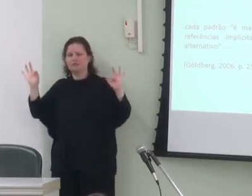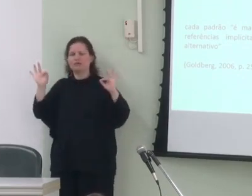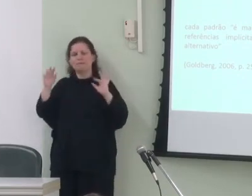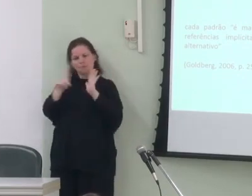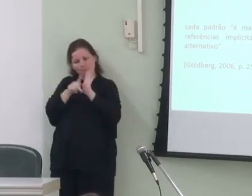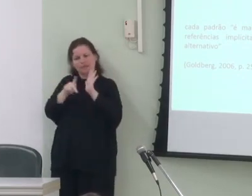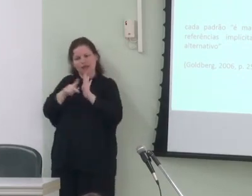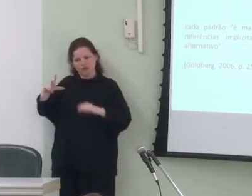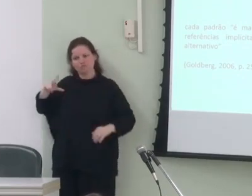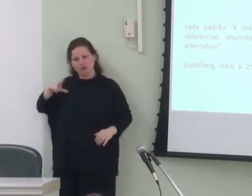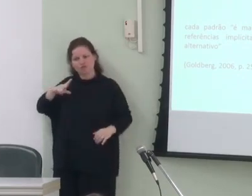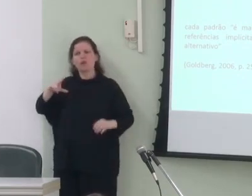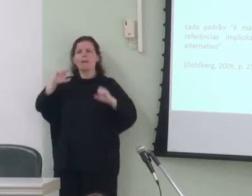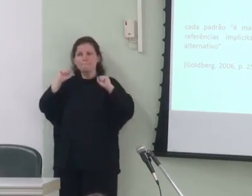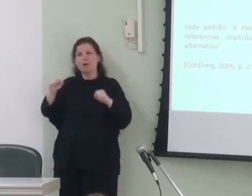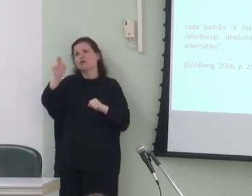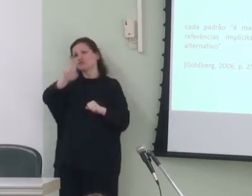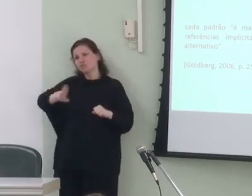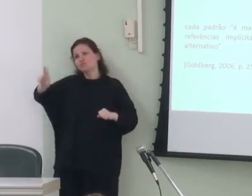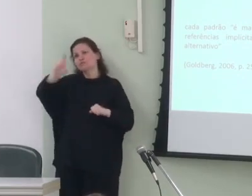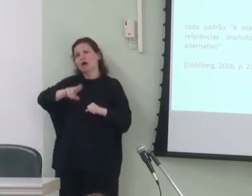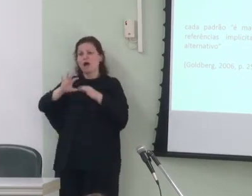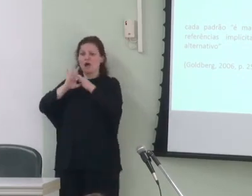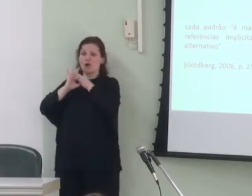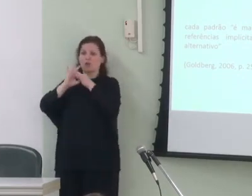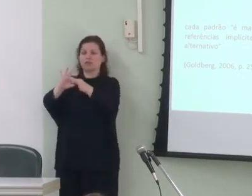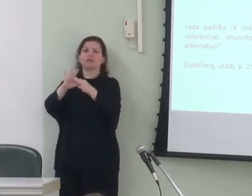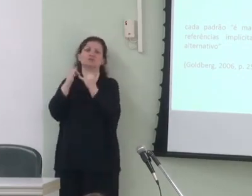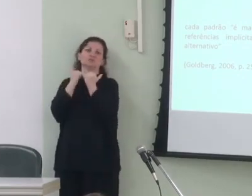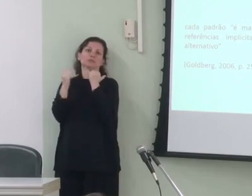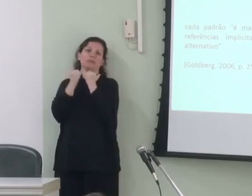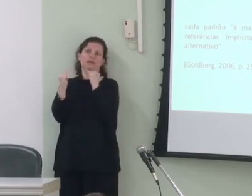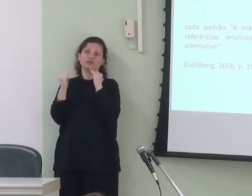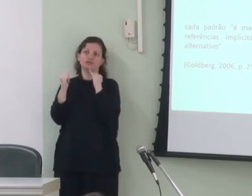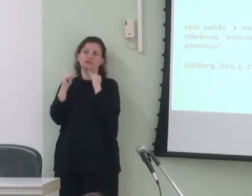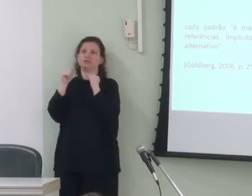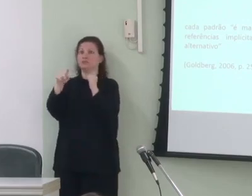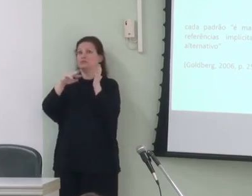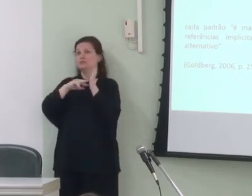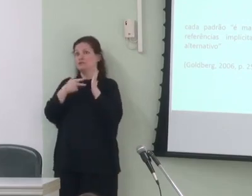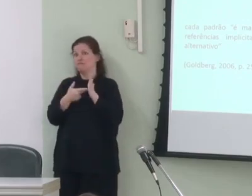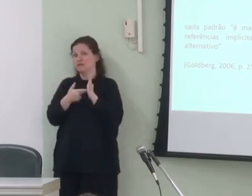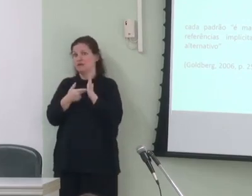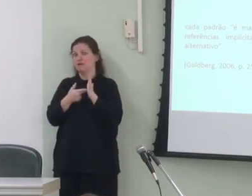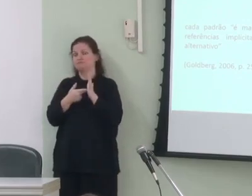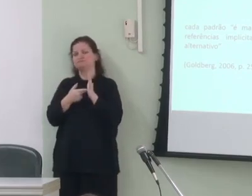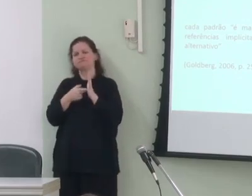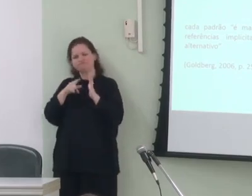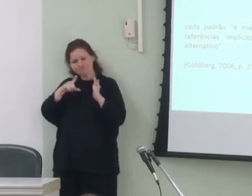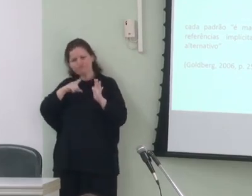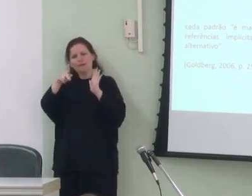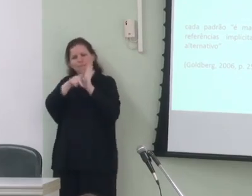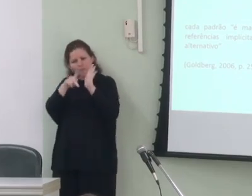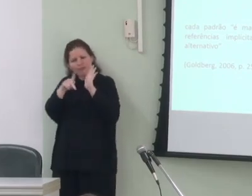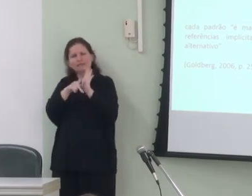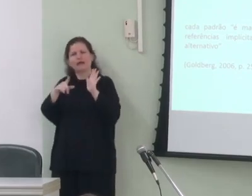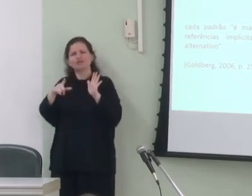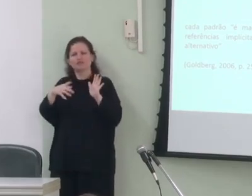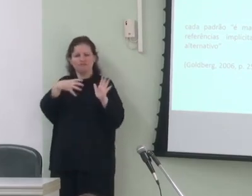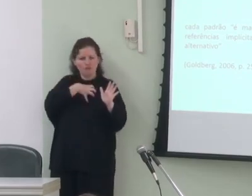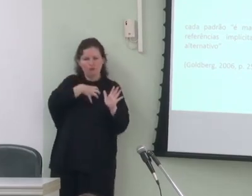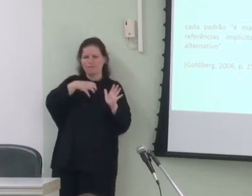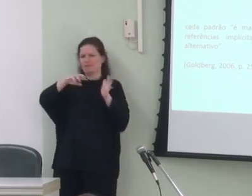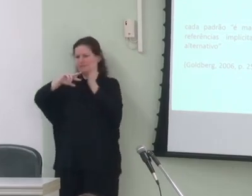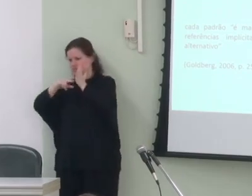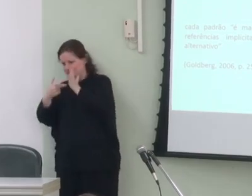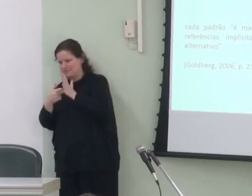particulares elas podem ser usadas em contextos semelhantes isso significa que para além das propriedades de forma significada que